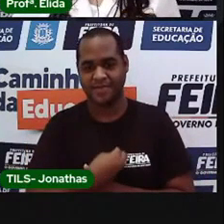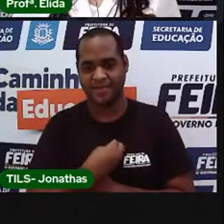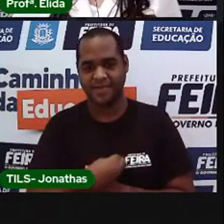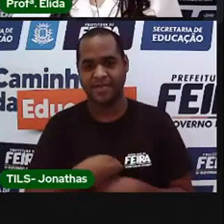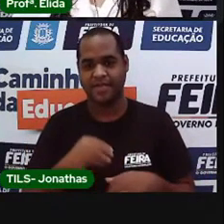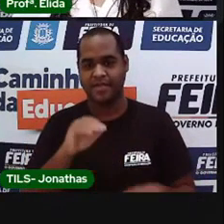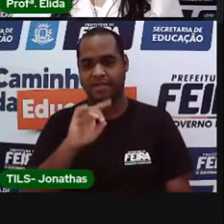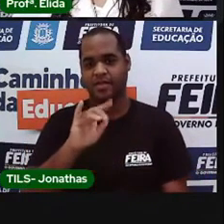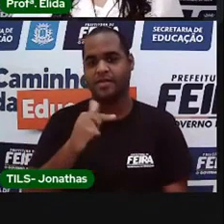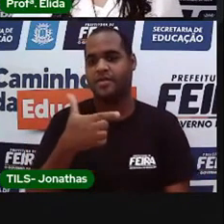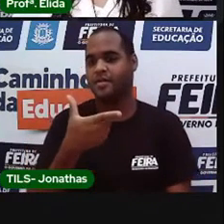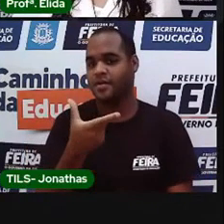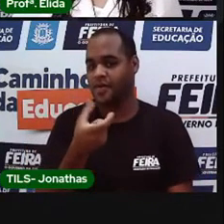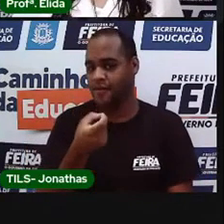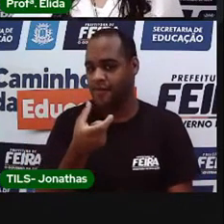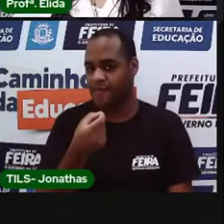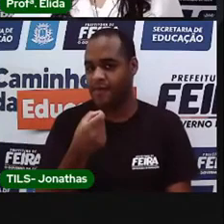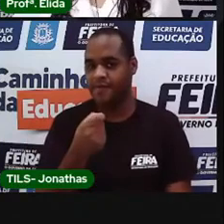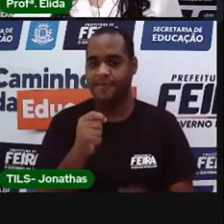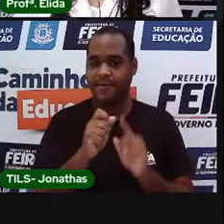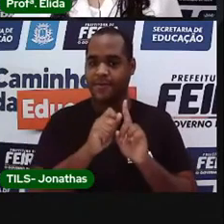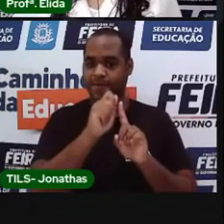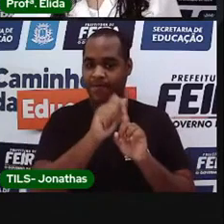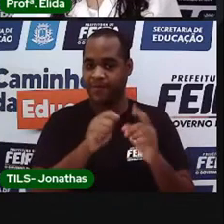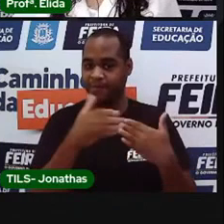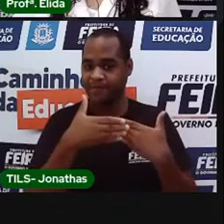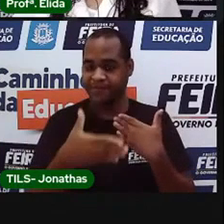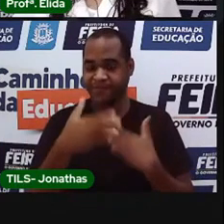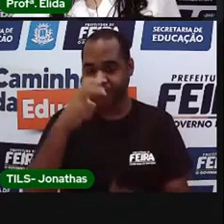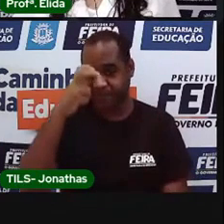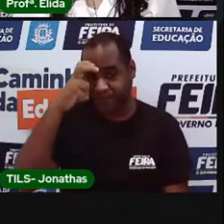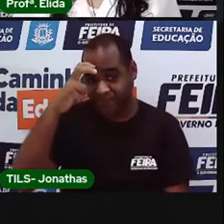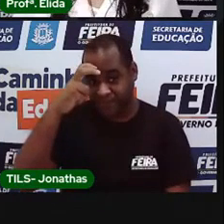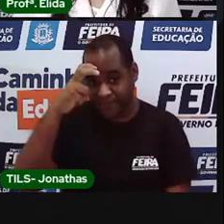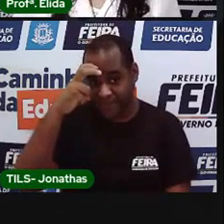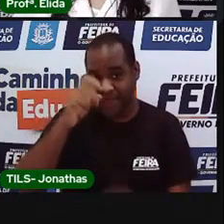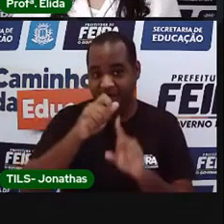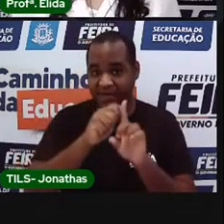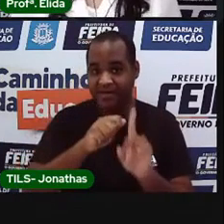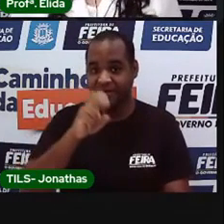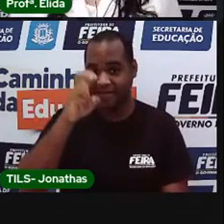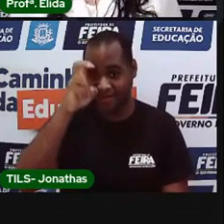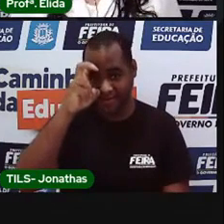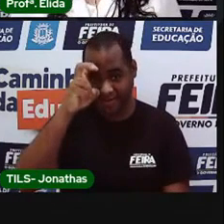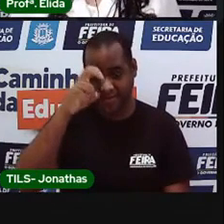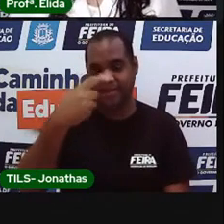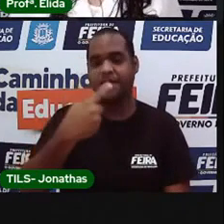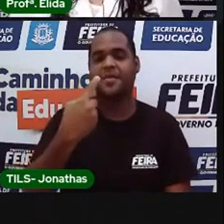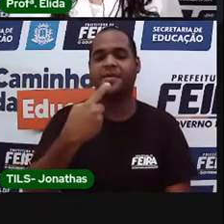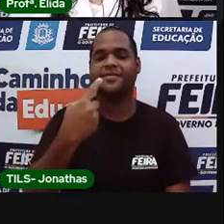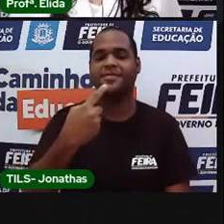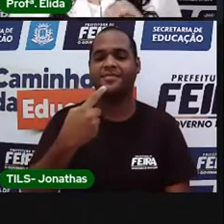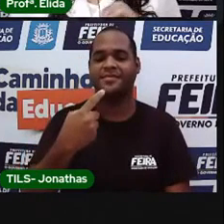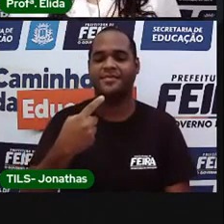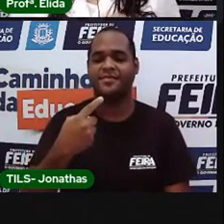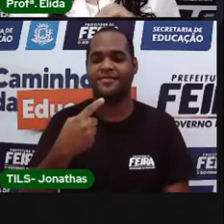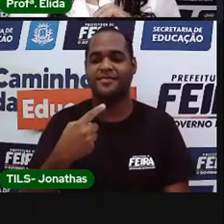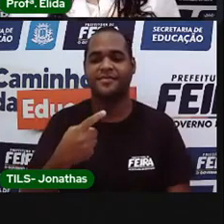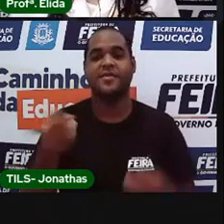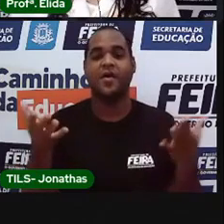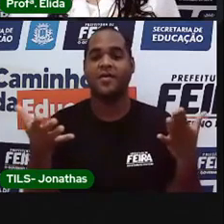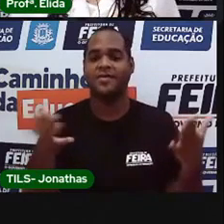20 e o mês começou numa quinta-feira no dia primeiro. Vamos ver